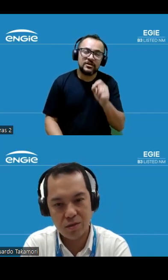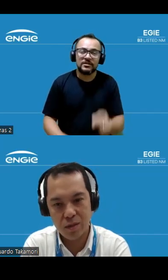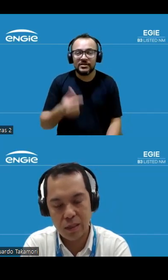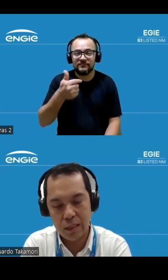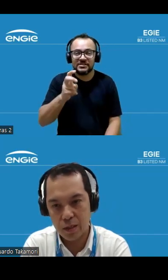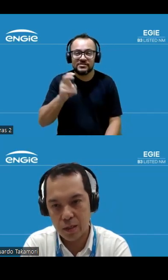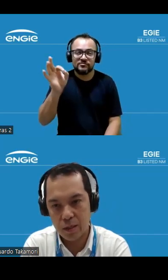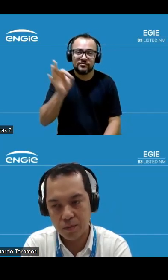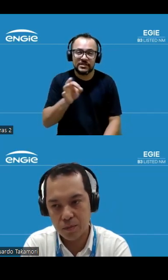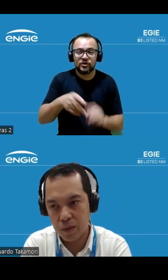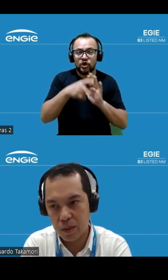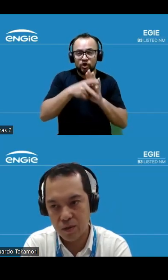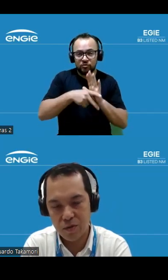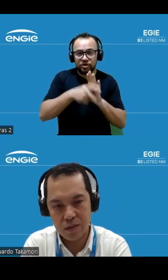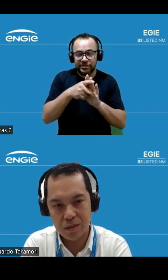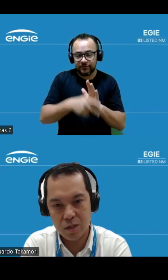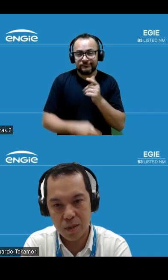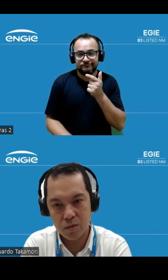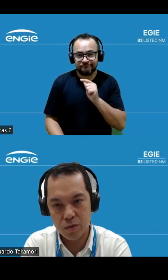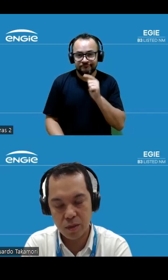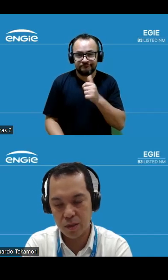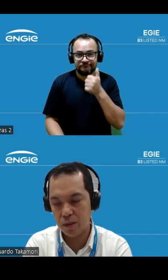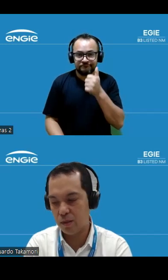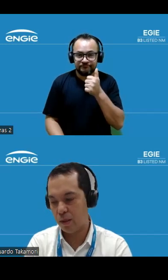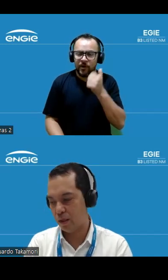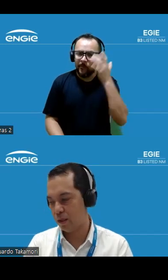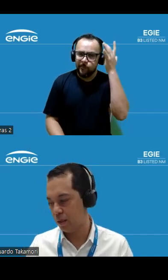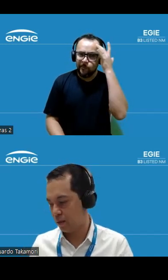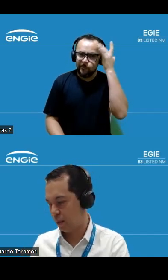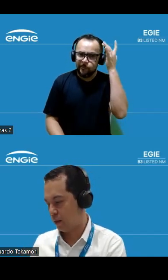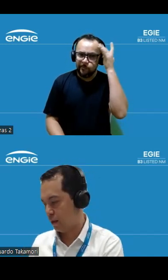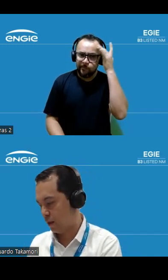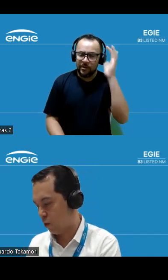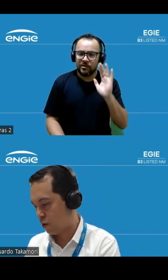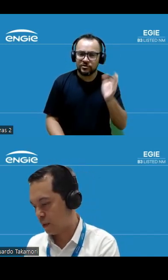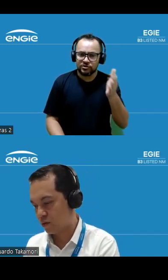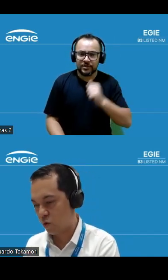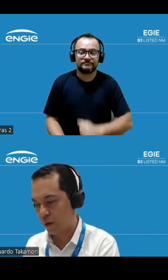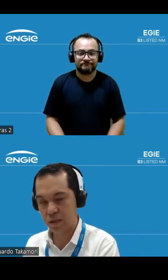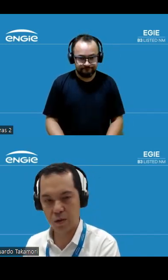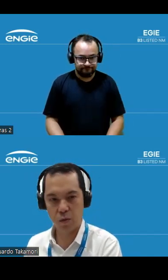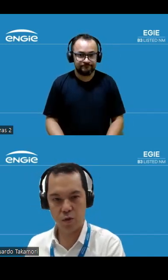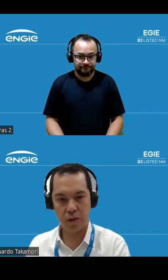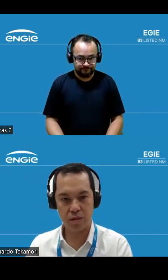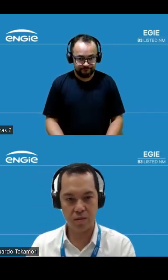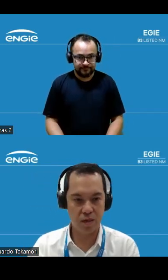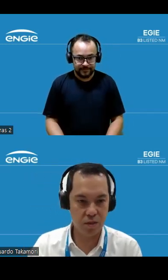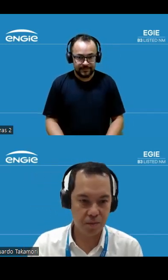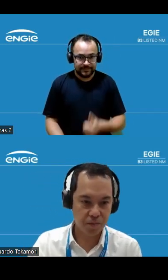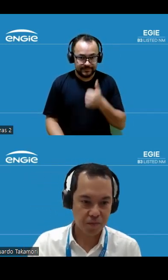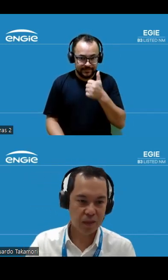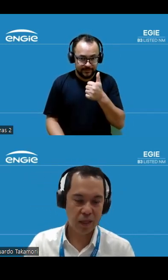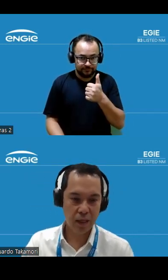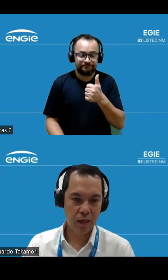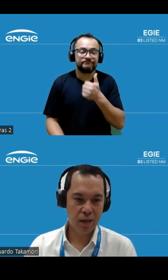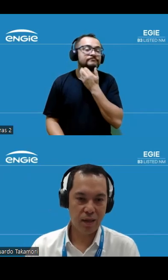projeto, já em fase bastante madura e ou em operação comercial ou em operação em teste.